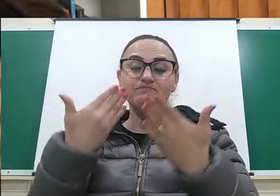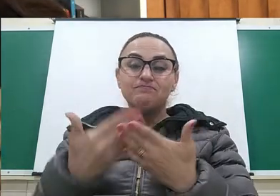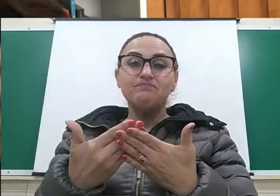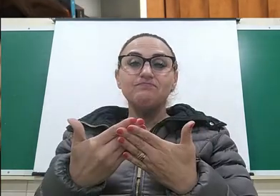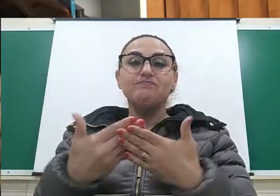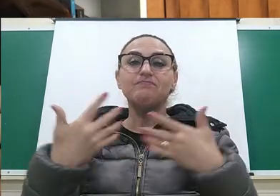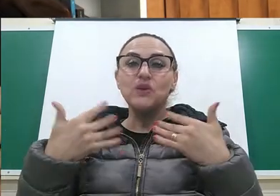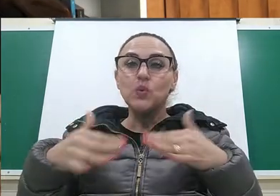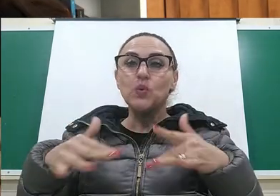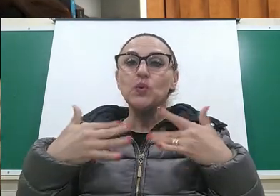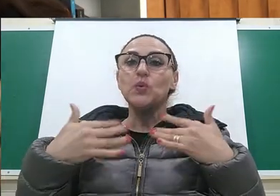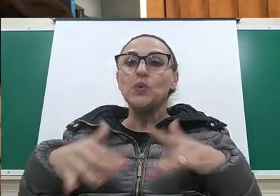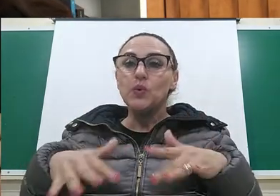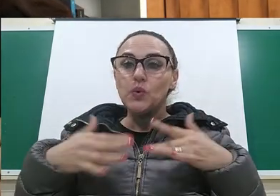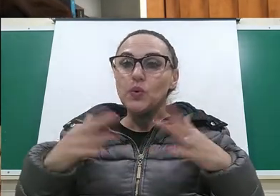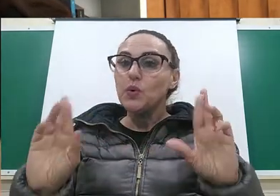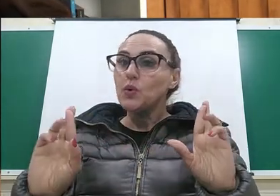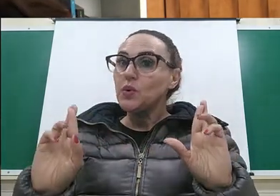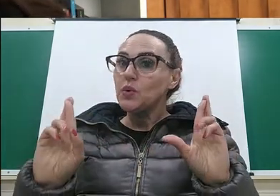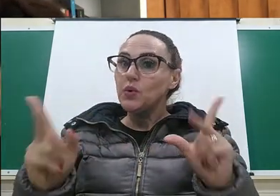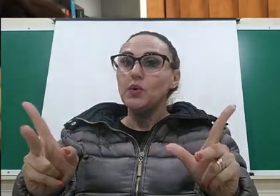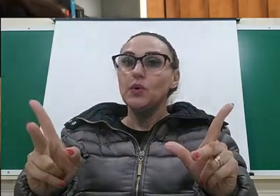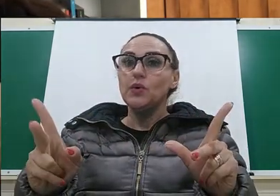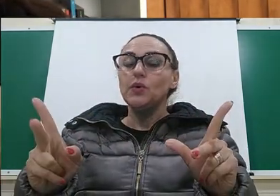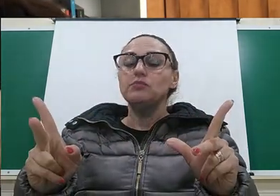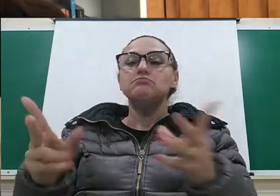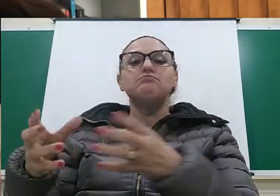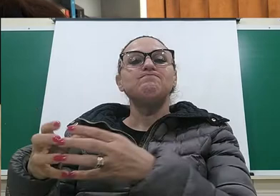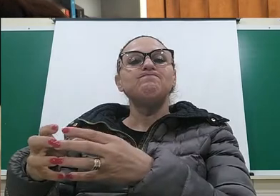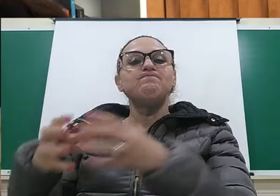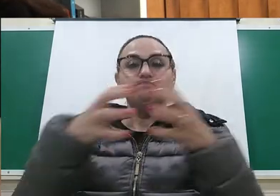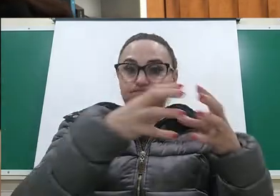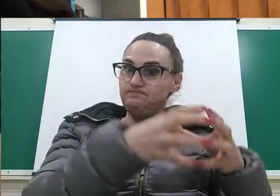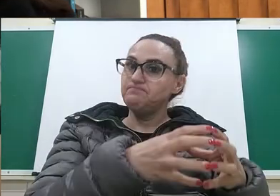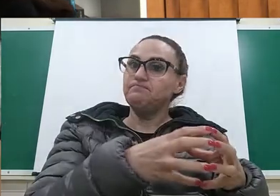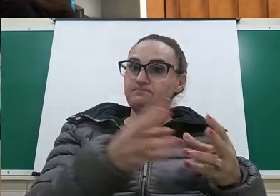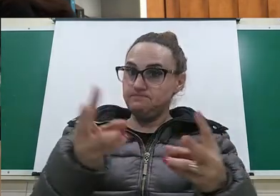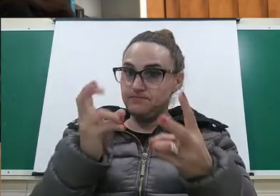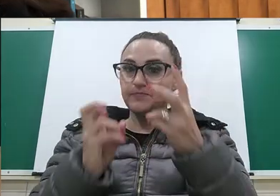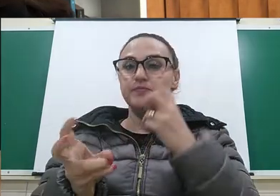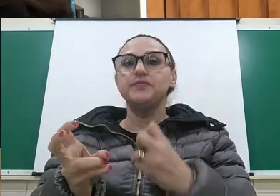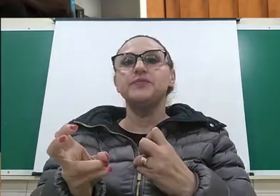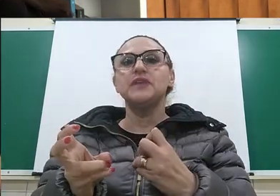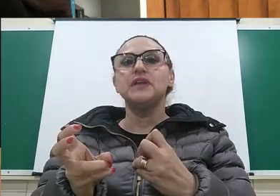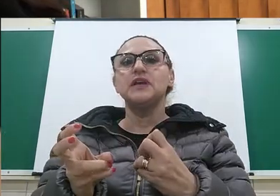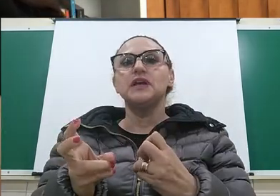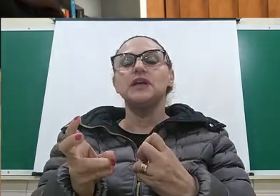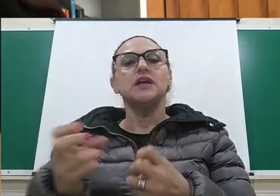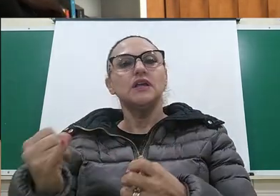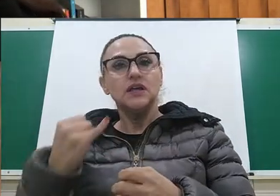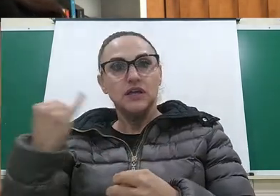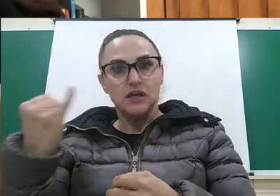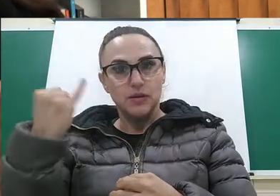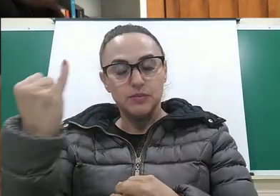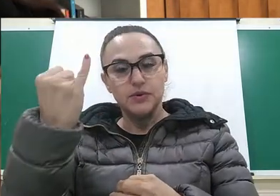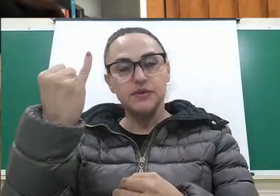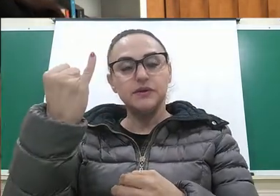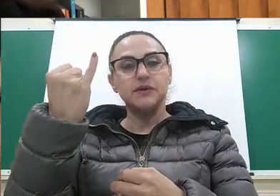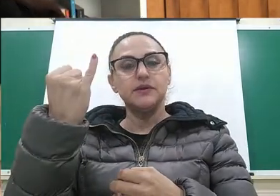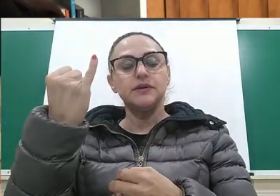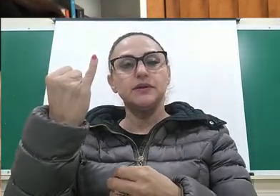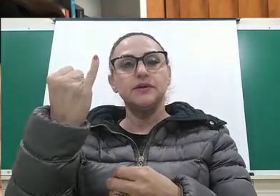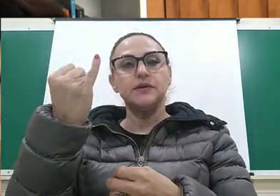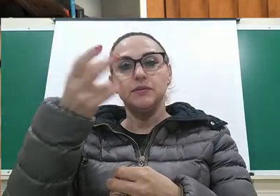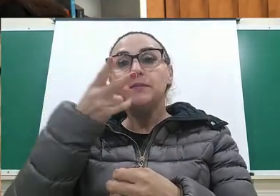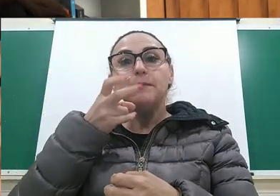diverge muito, ela é muito diferente de um grupo para o outro. Outra coisa importante que a gente precisa levar em